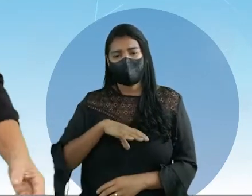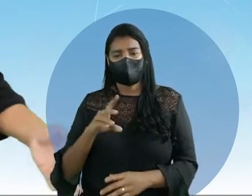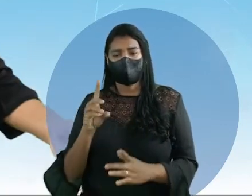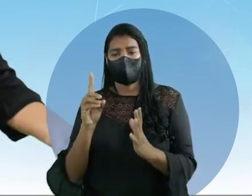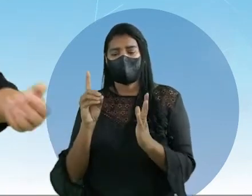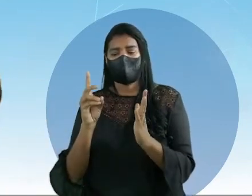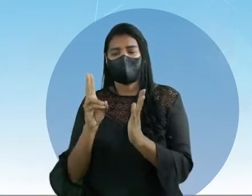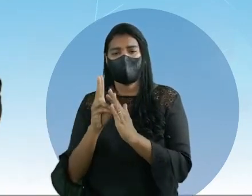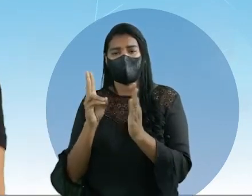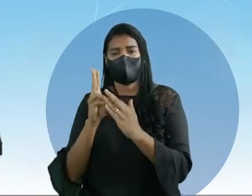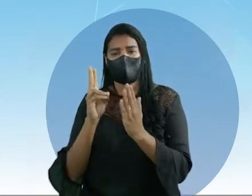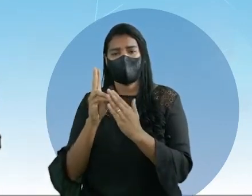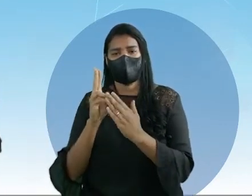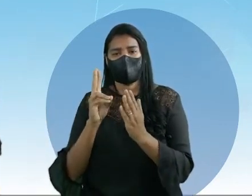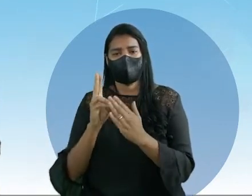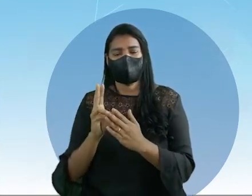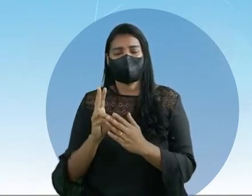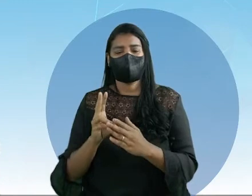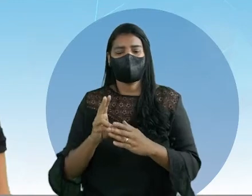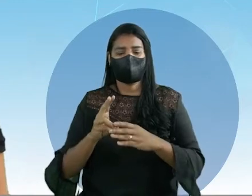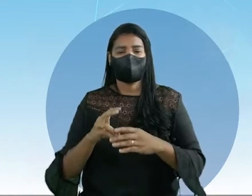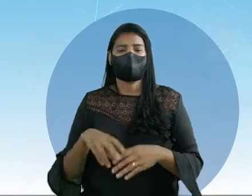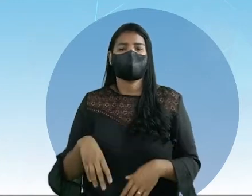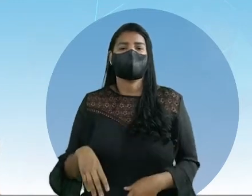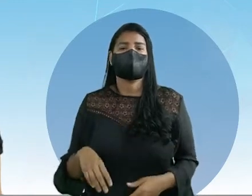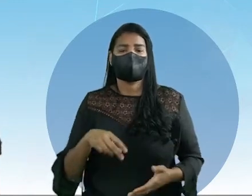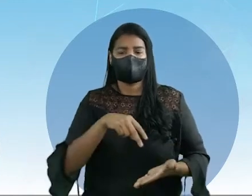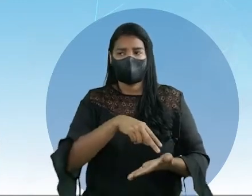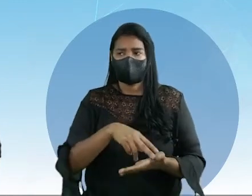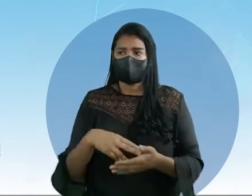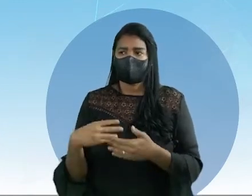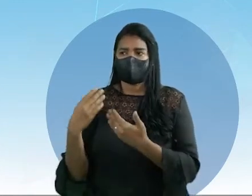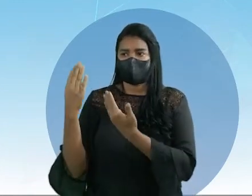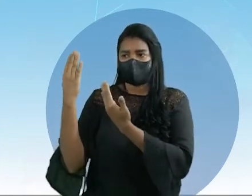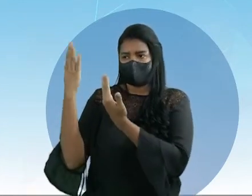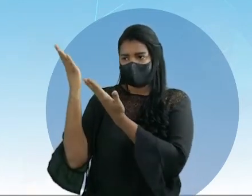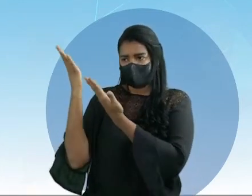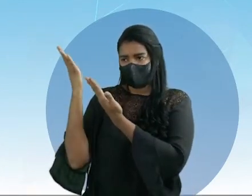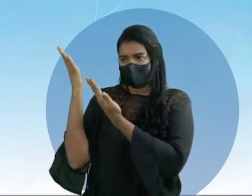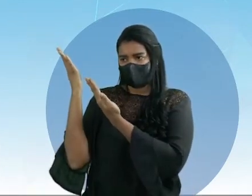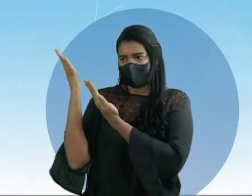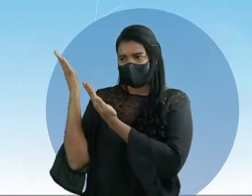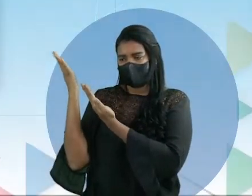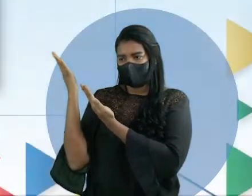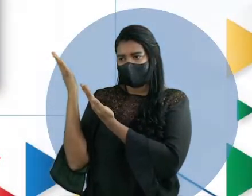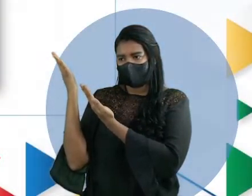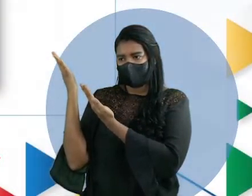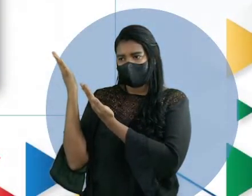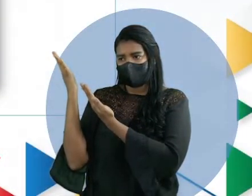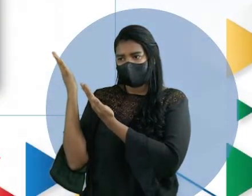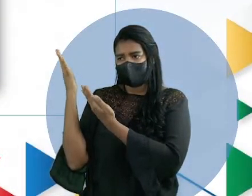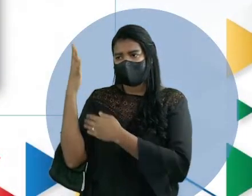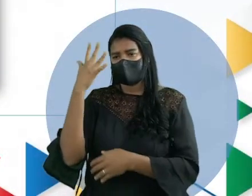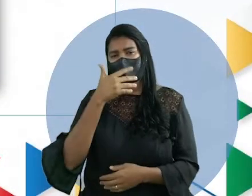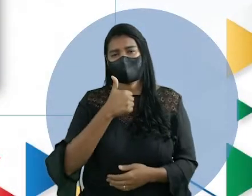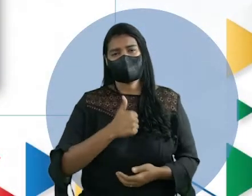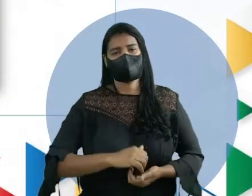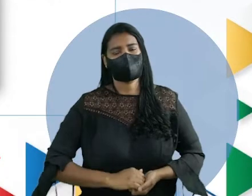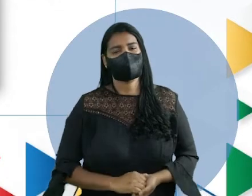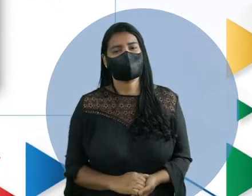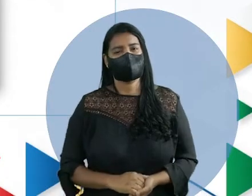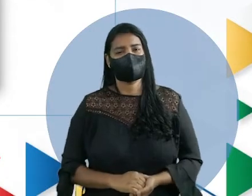faziam ali presentes. Certo, gente? Olha ele aí. Monte Pascual. Belíssimo, né?